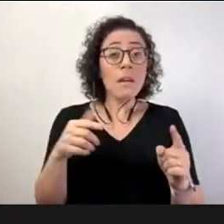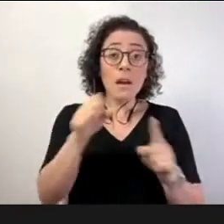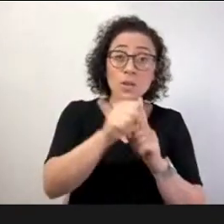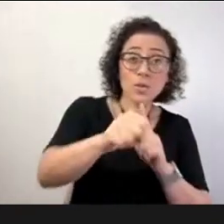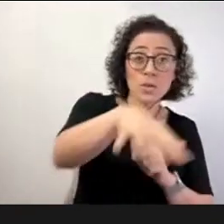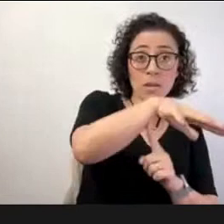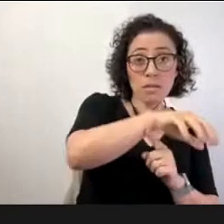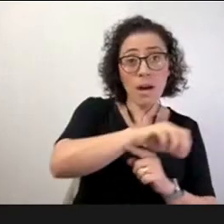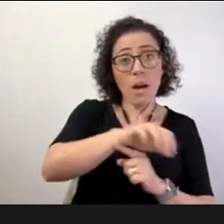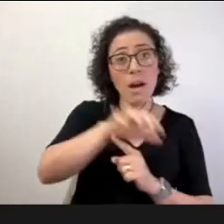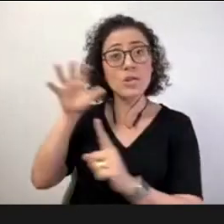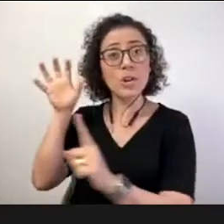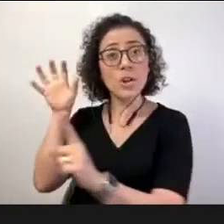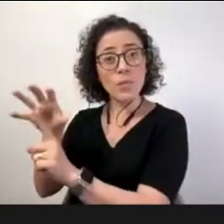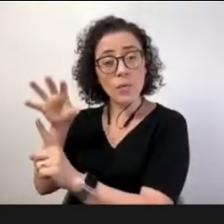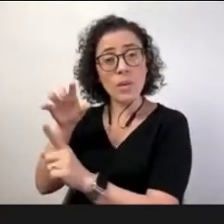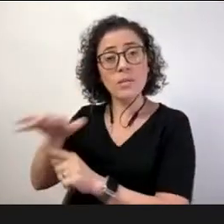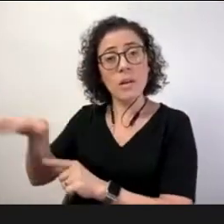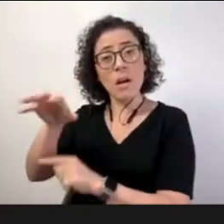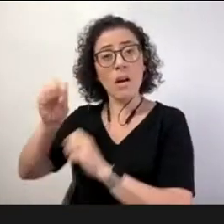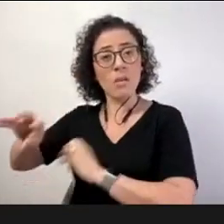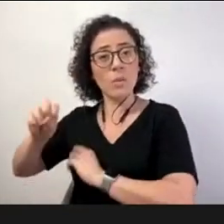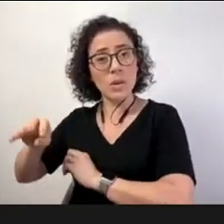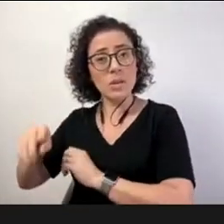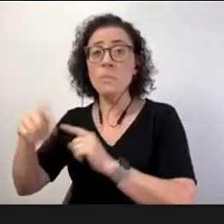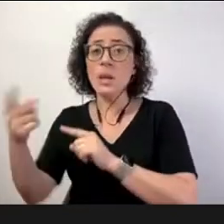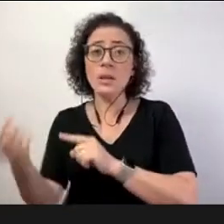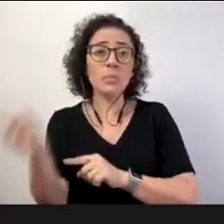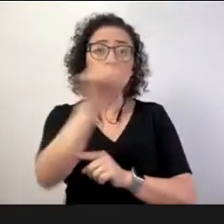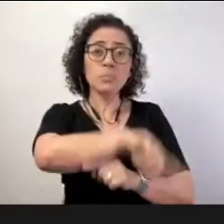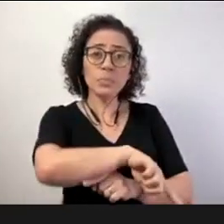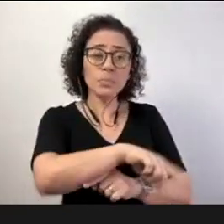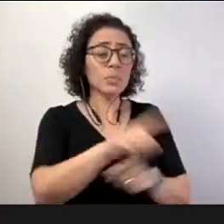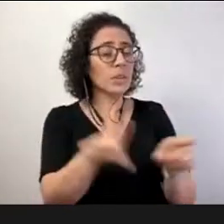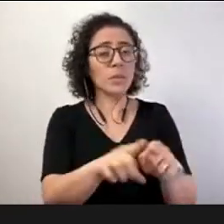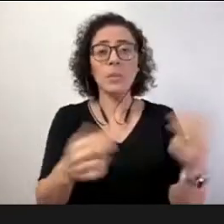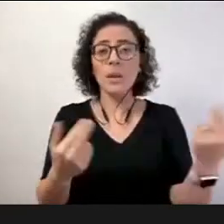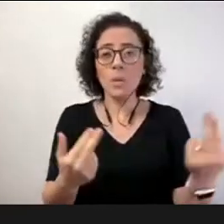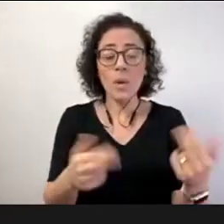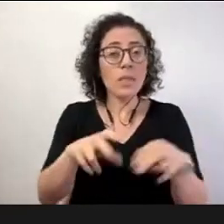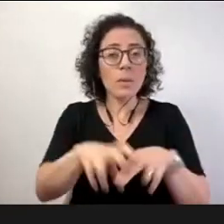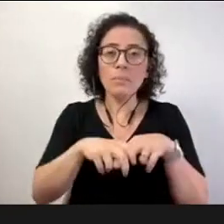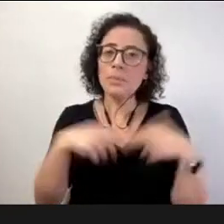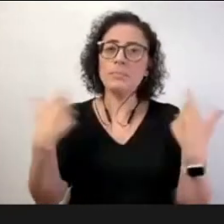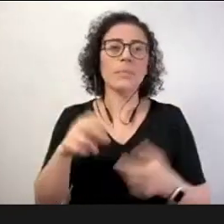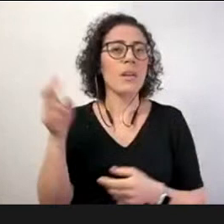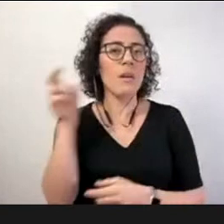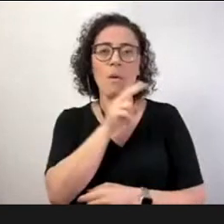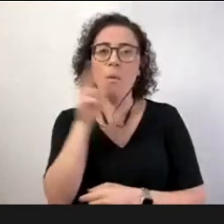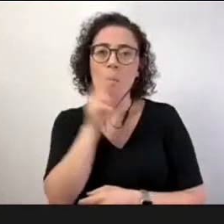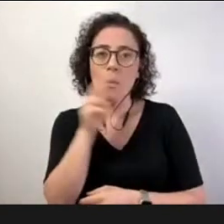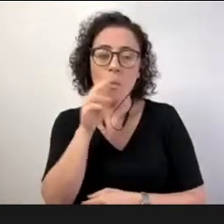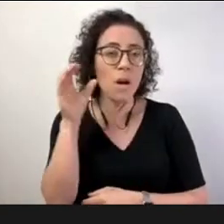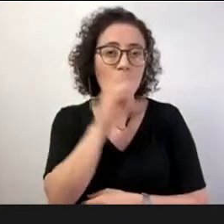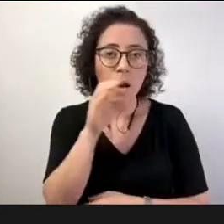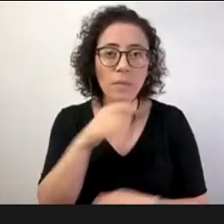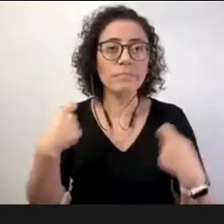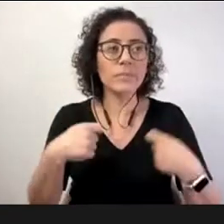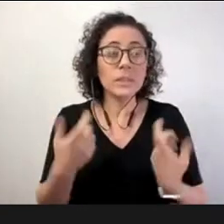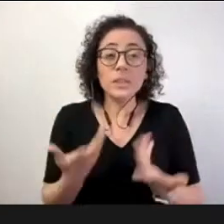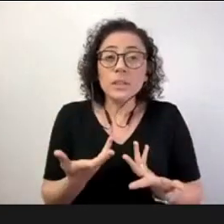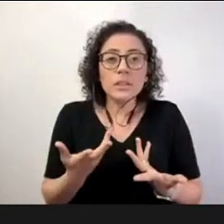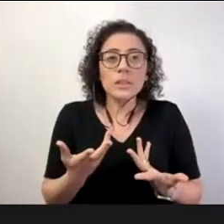estranhar que nós tenhamos estes contornos urgentes e emergentes numa sociedade que cada vez é mais complexa.